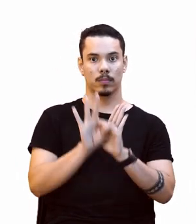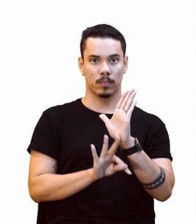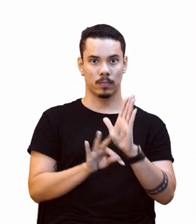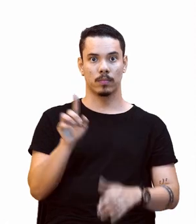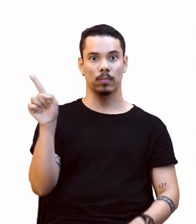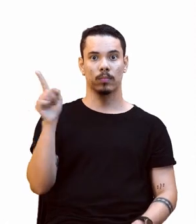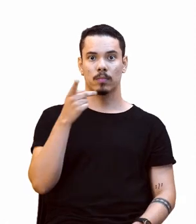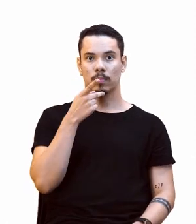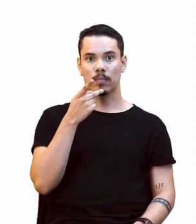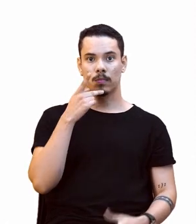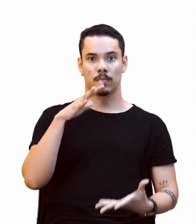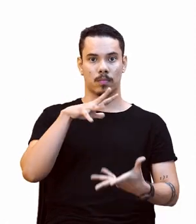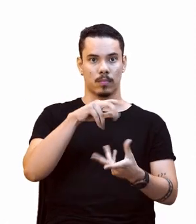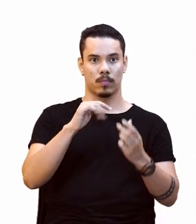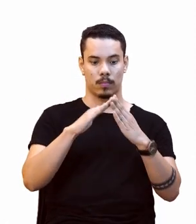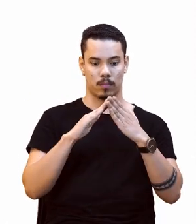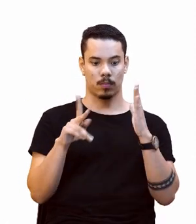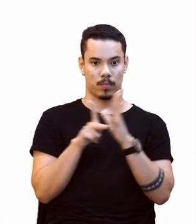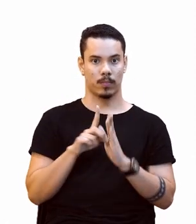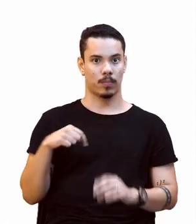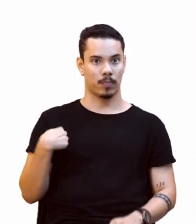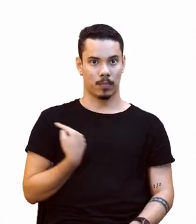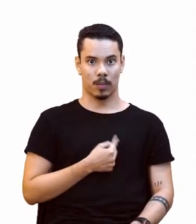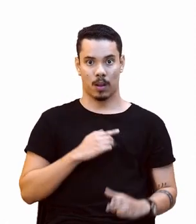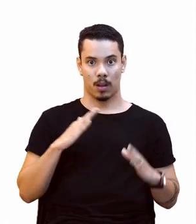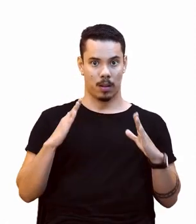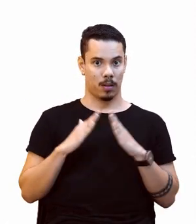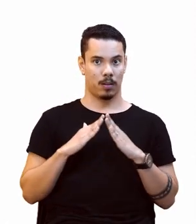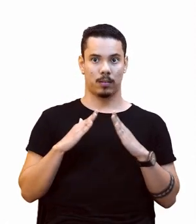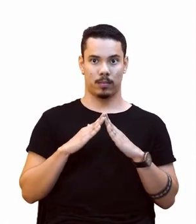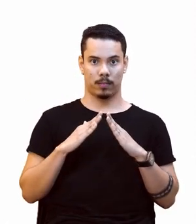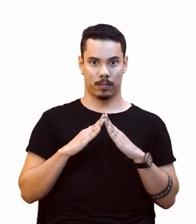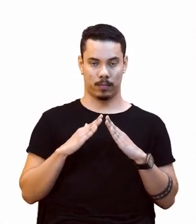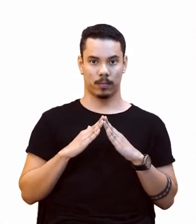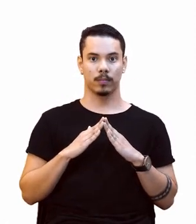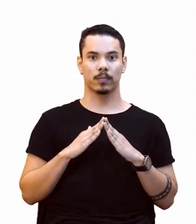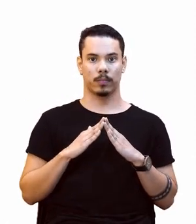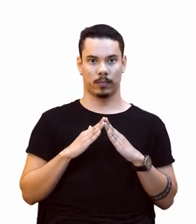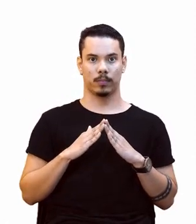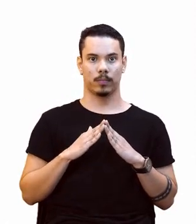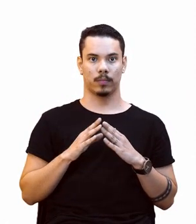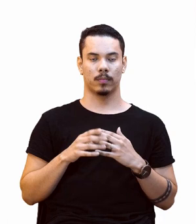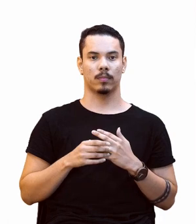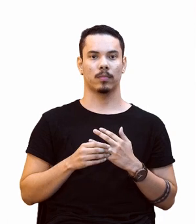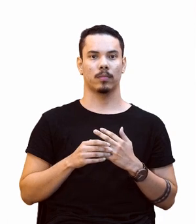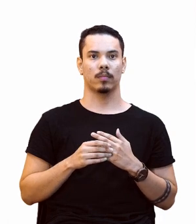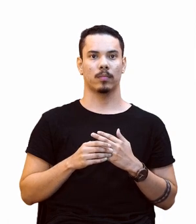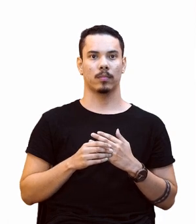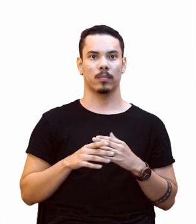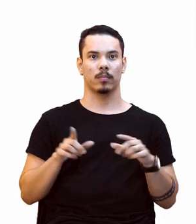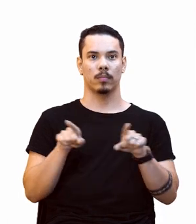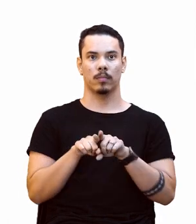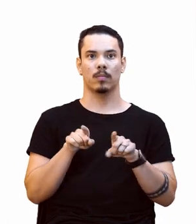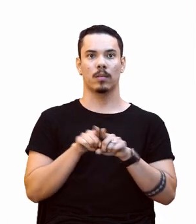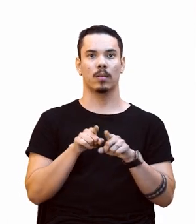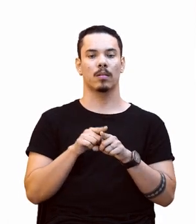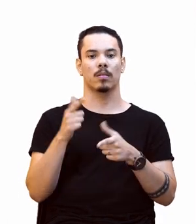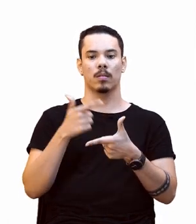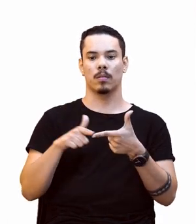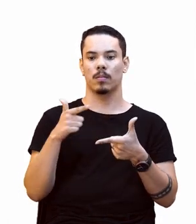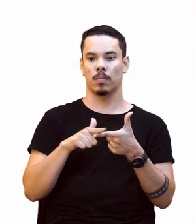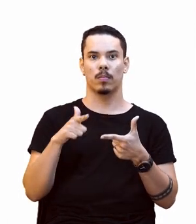chamada de nossa morada, nossa casa. Então, olha só, oposta à problemática.